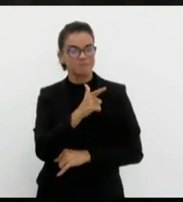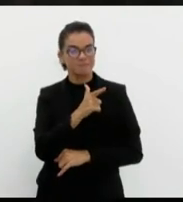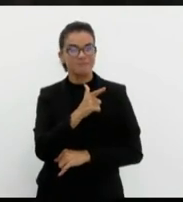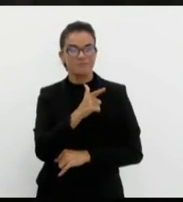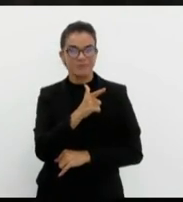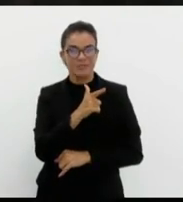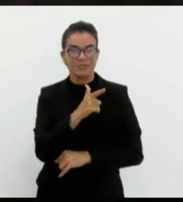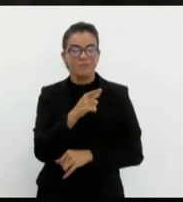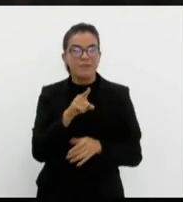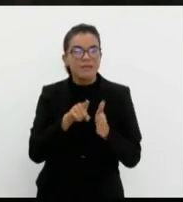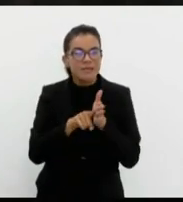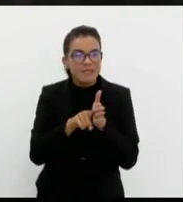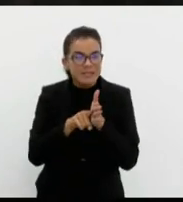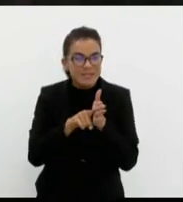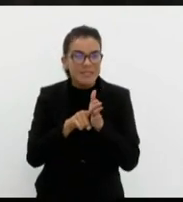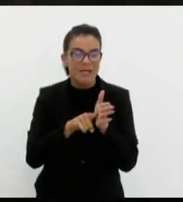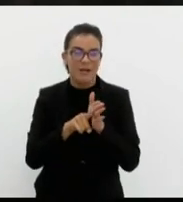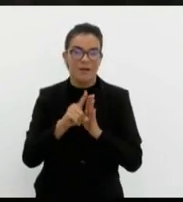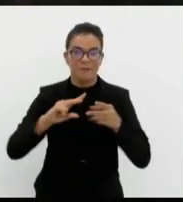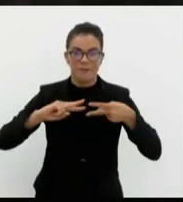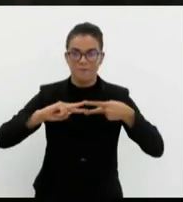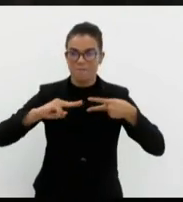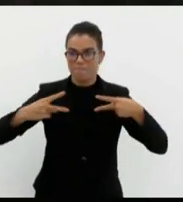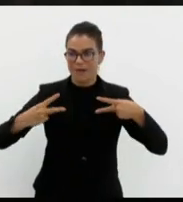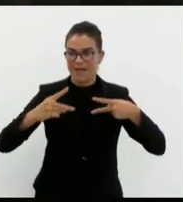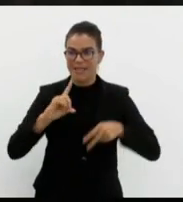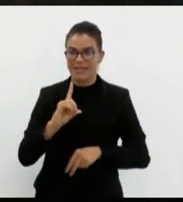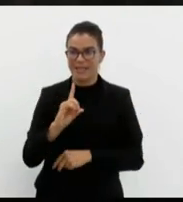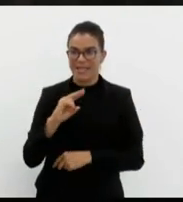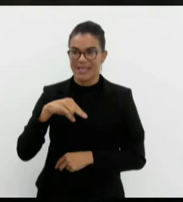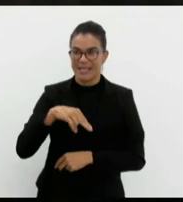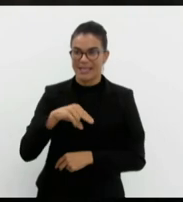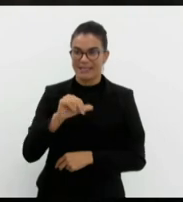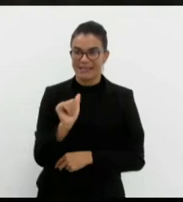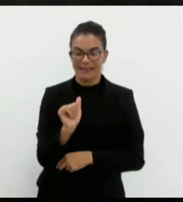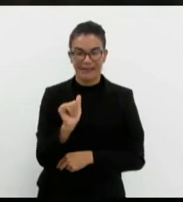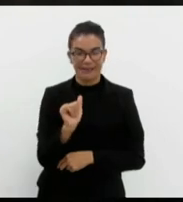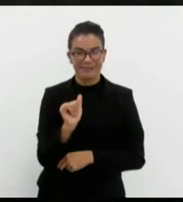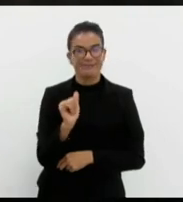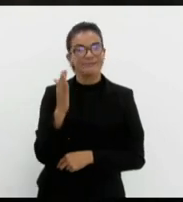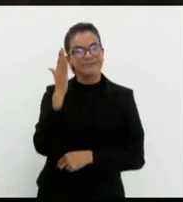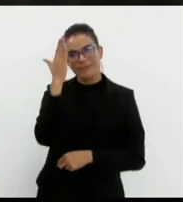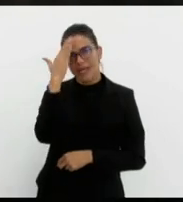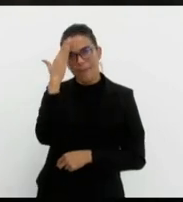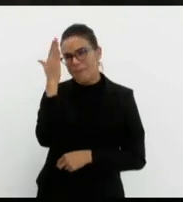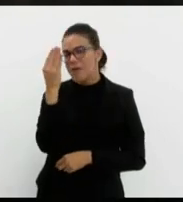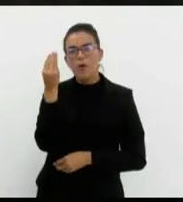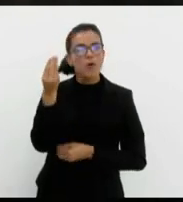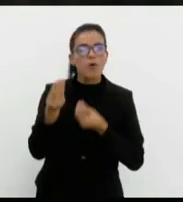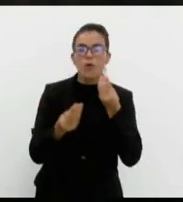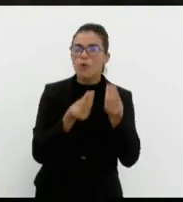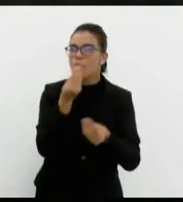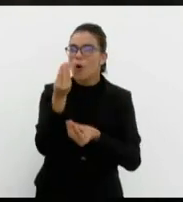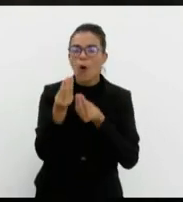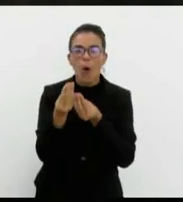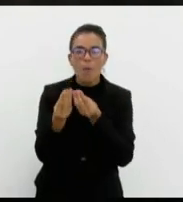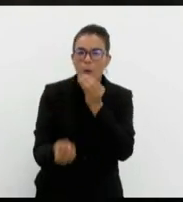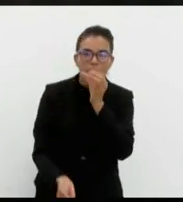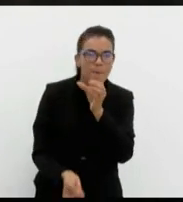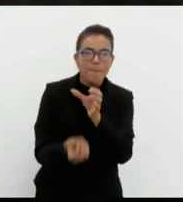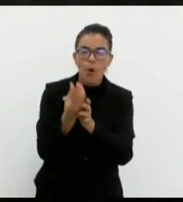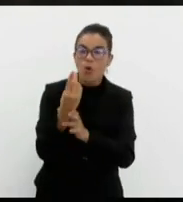no exame do seu DNA, até as suas origens, há 6 mil anos atrás,